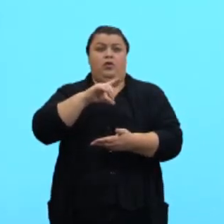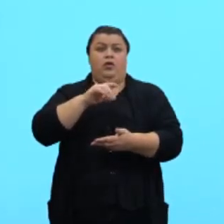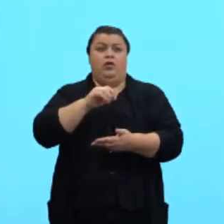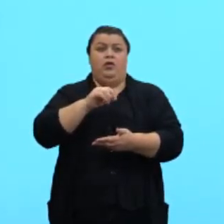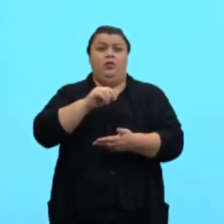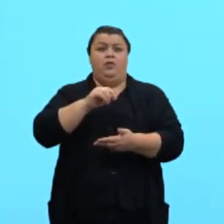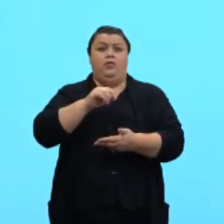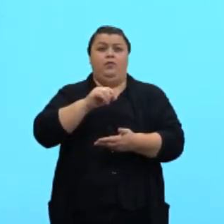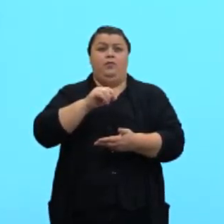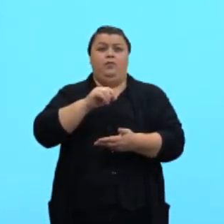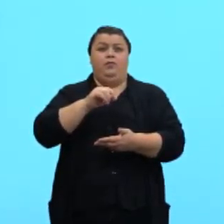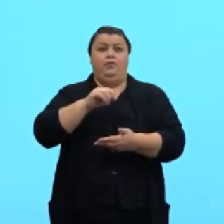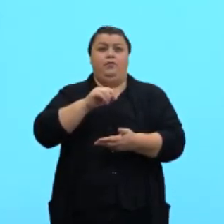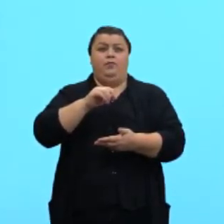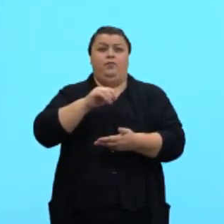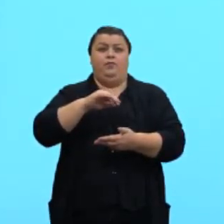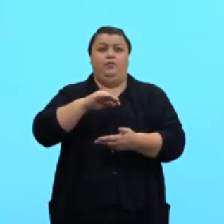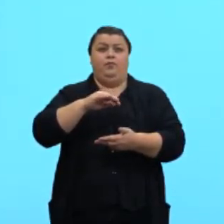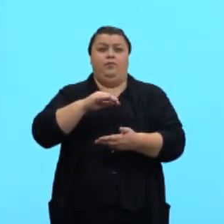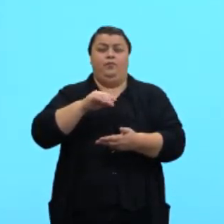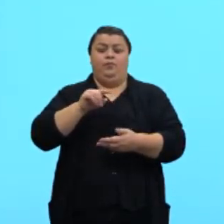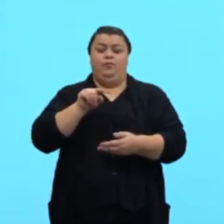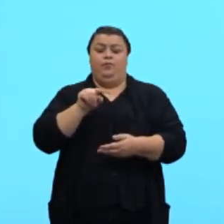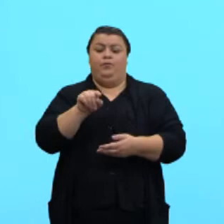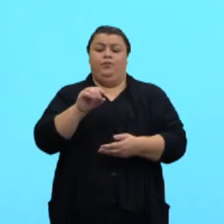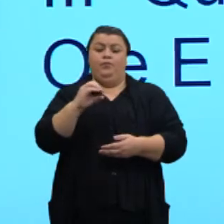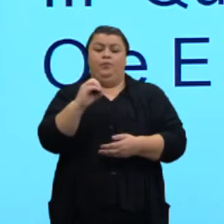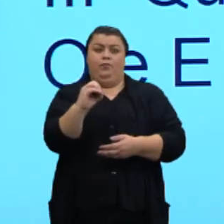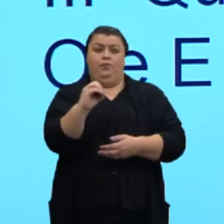cubo de centro O.